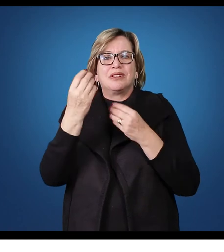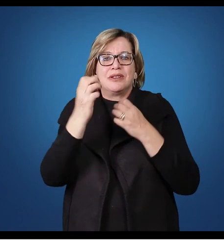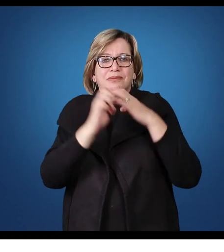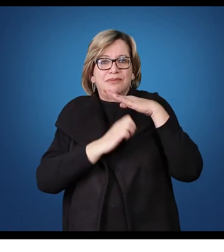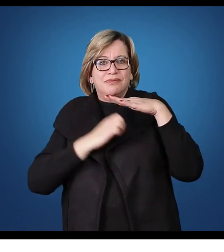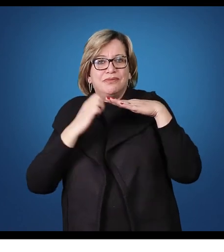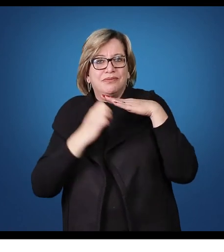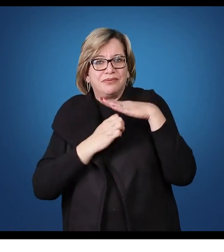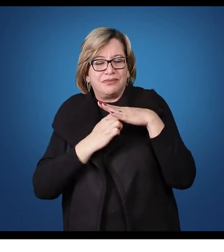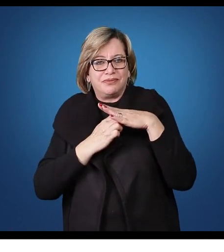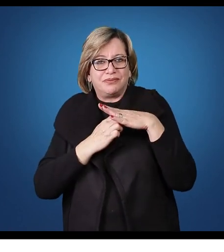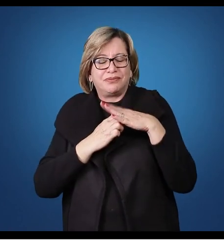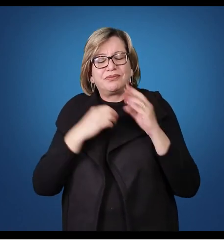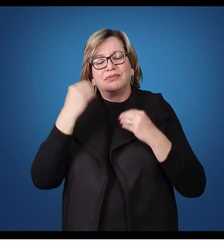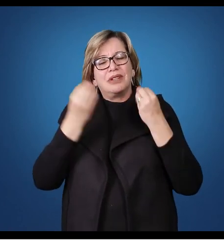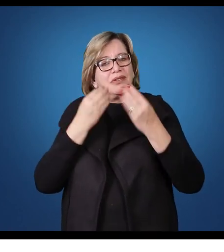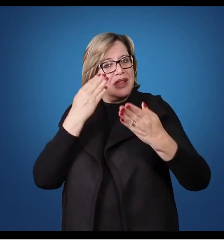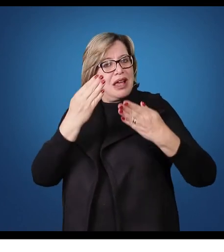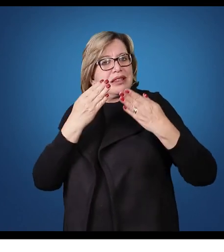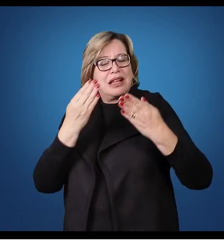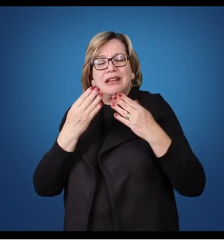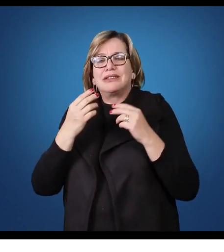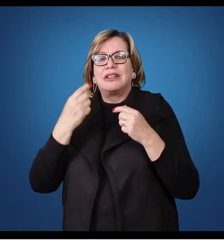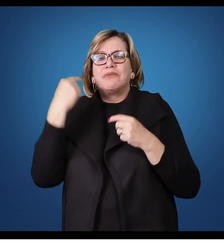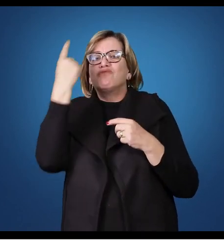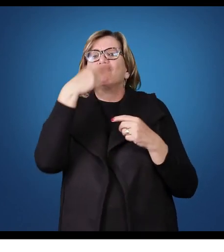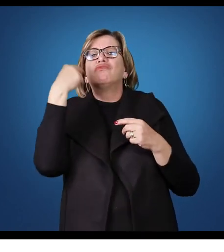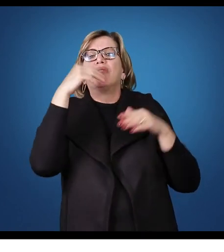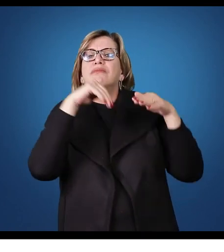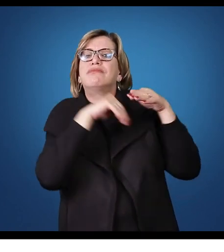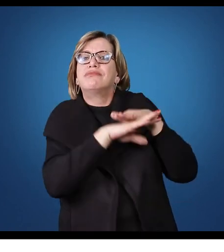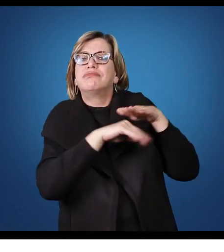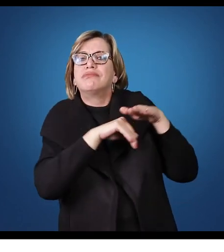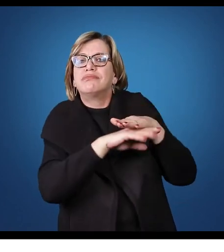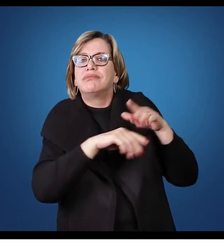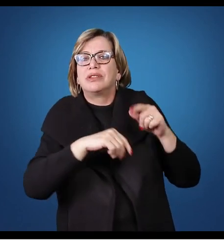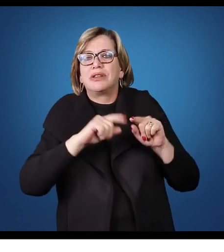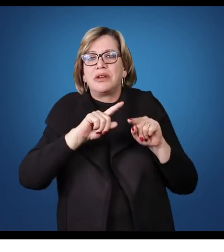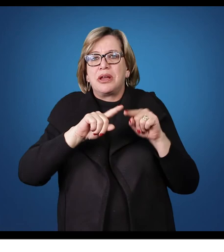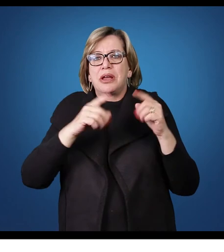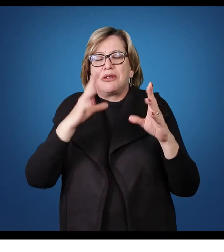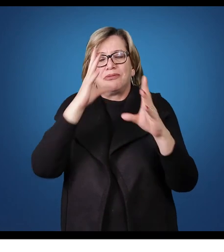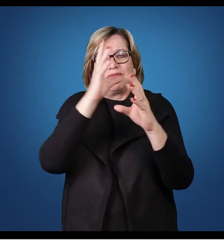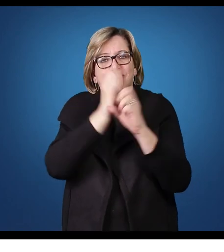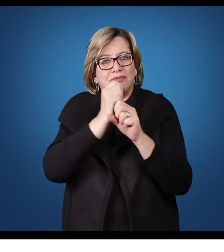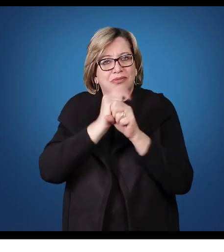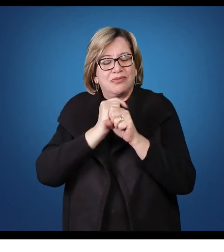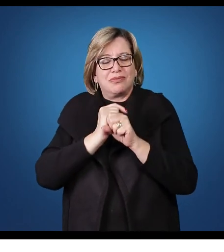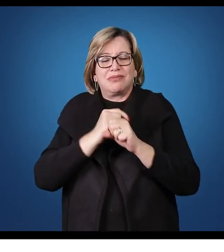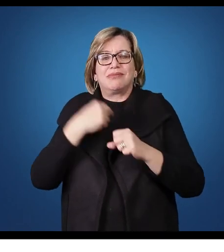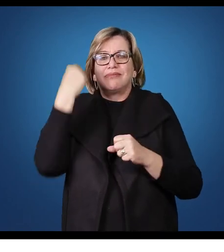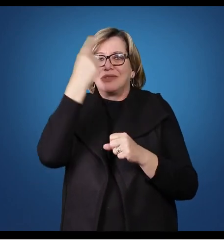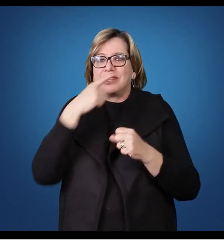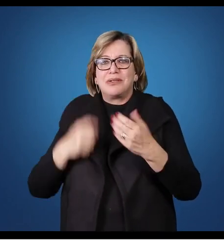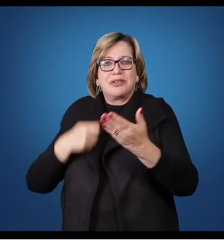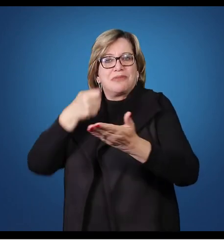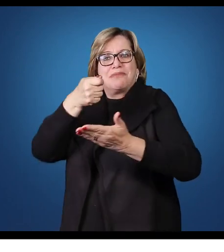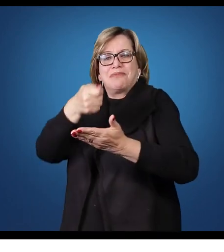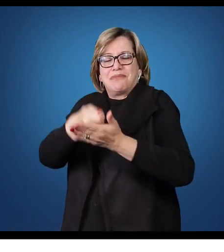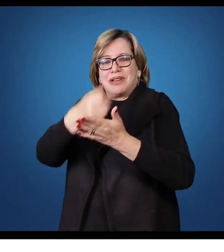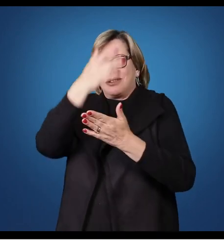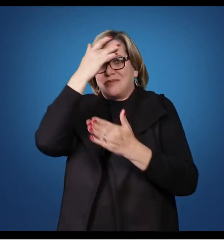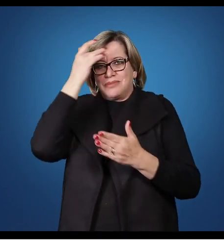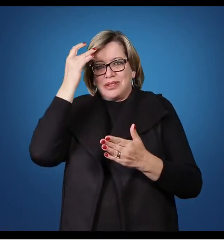tempo o produto fica estocado, mais o tempo em que eu levo para pagar o meu fornecedor,